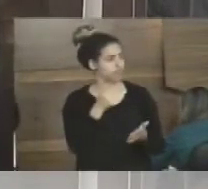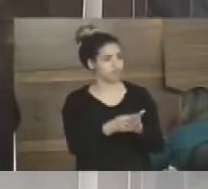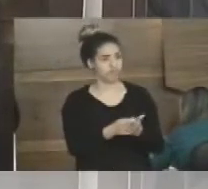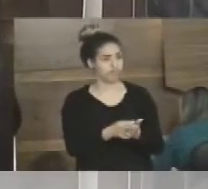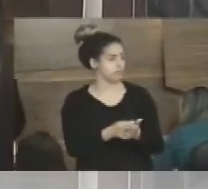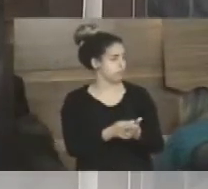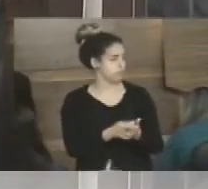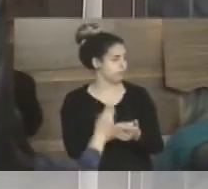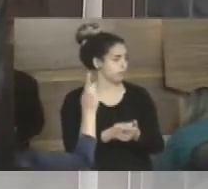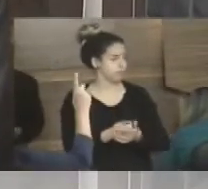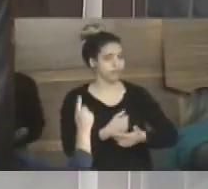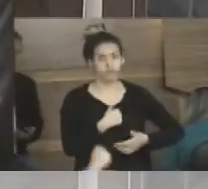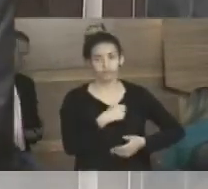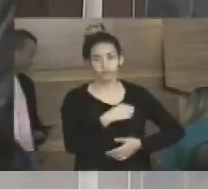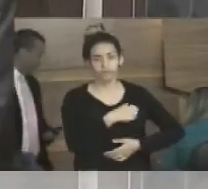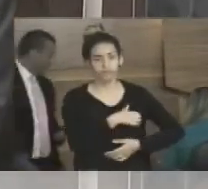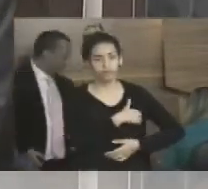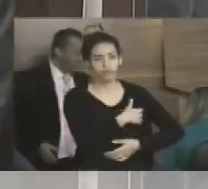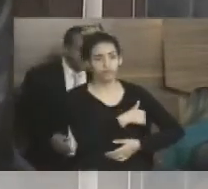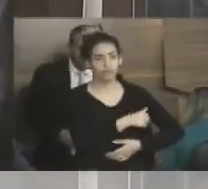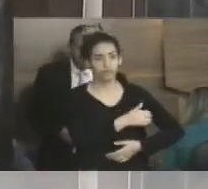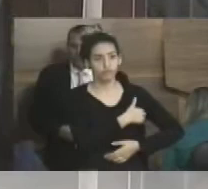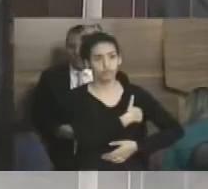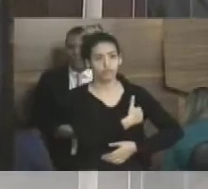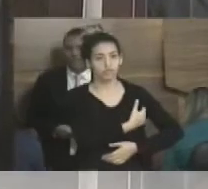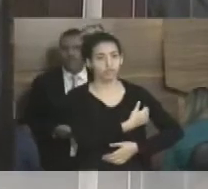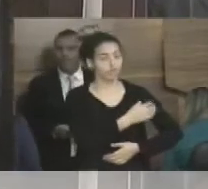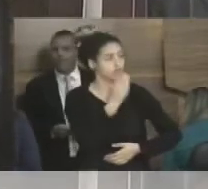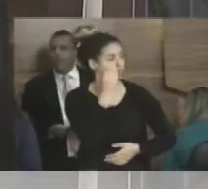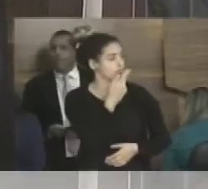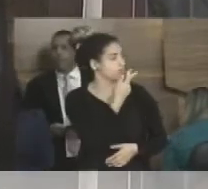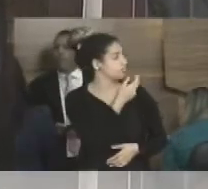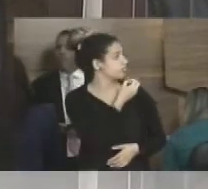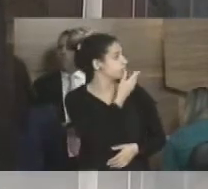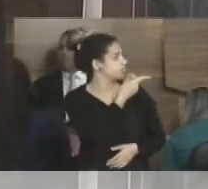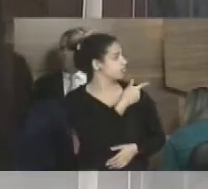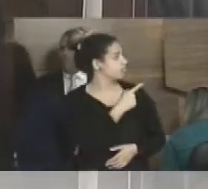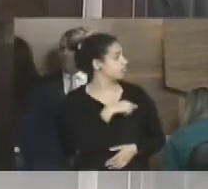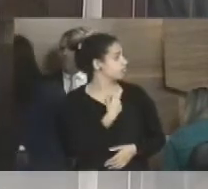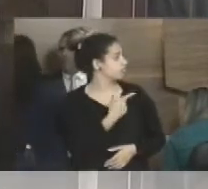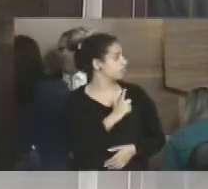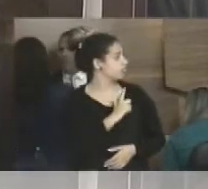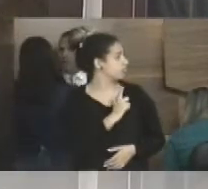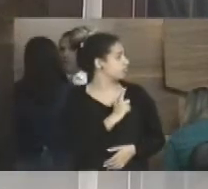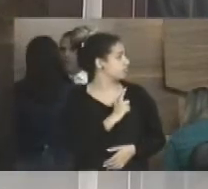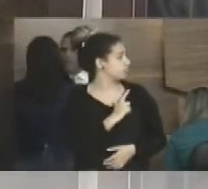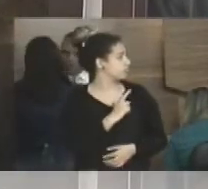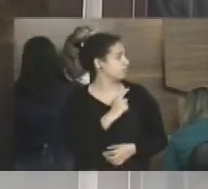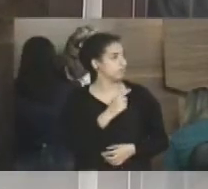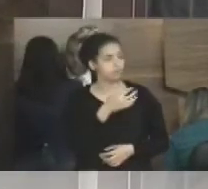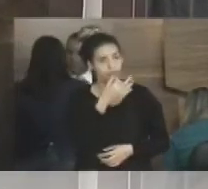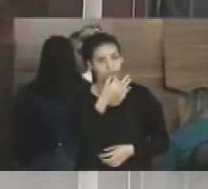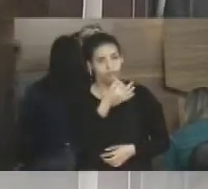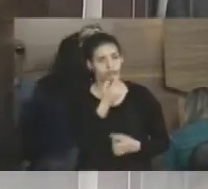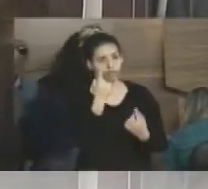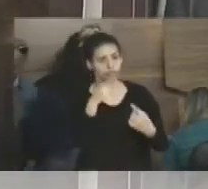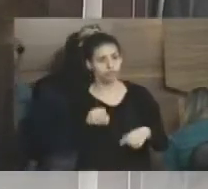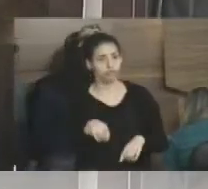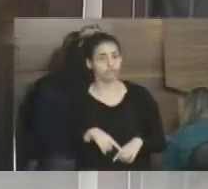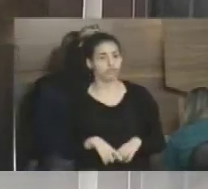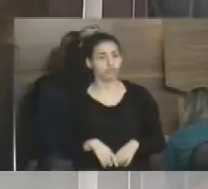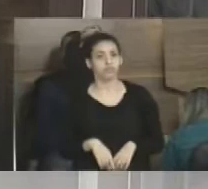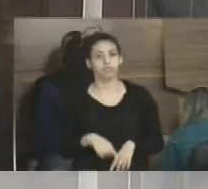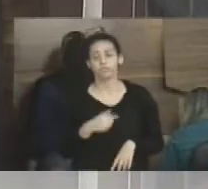Vereador Canindé, ainda bem que nós temos opiniões divergentes em algumas situações, se a gente pensasse tudo igual, não daria certo, não é? É verdade.